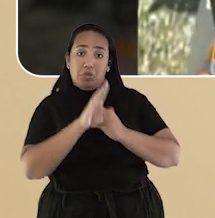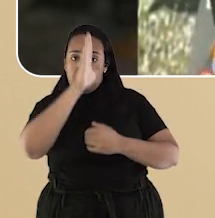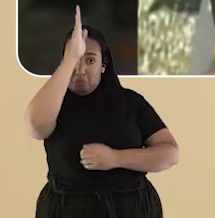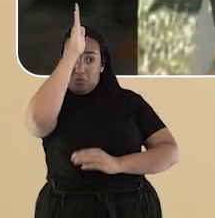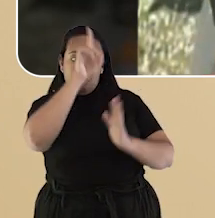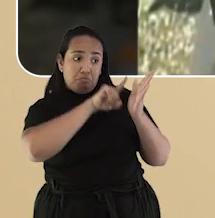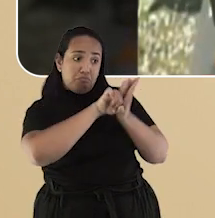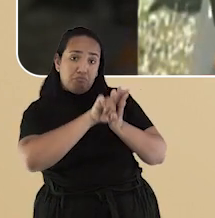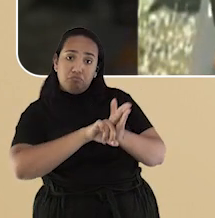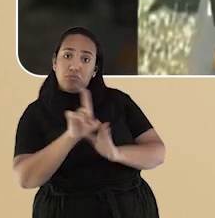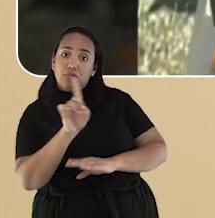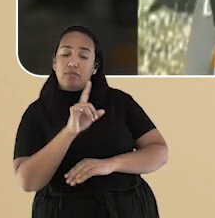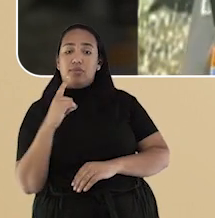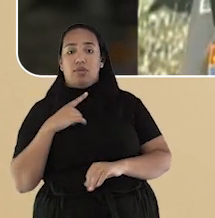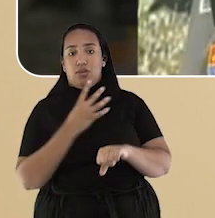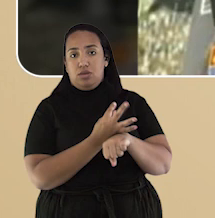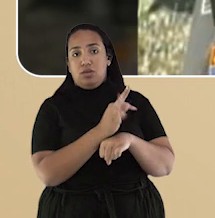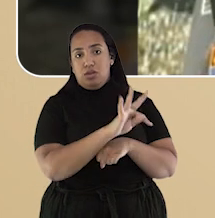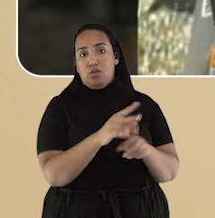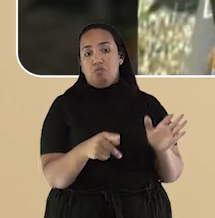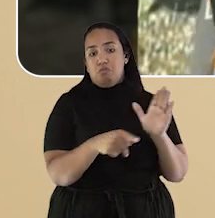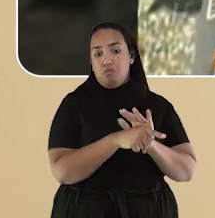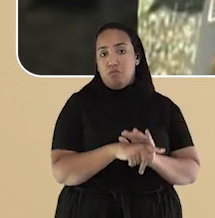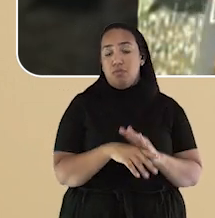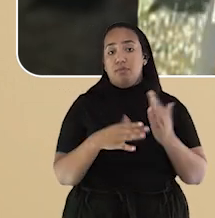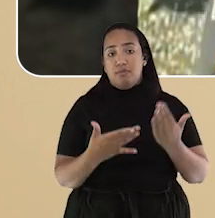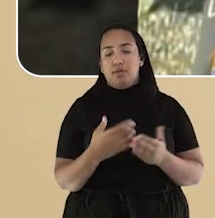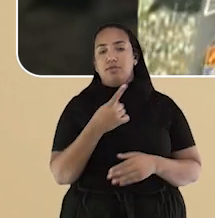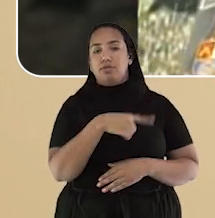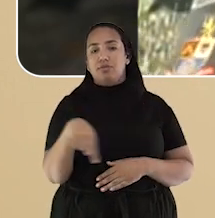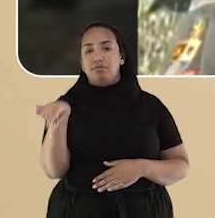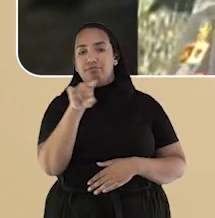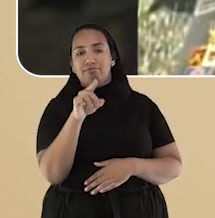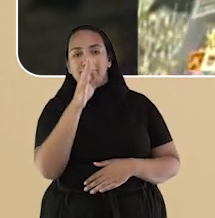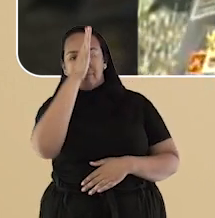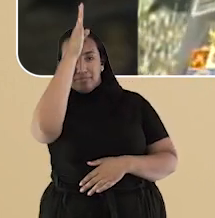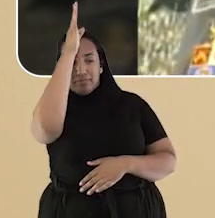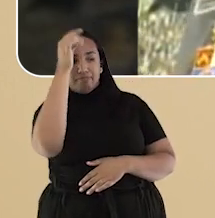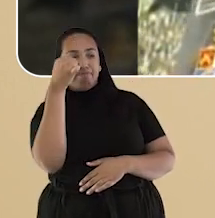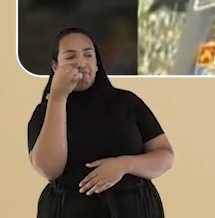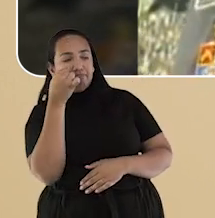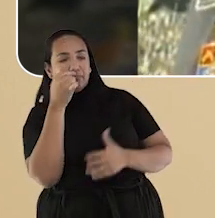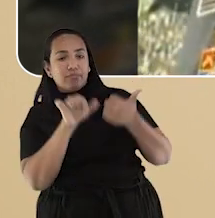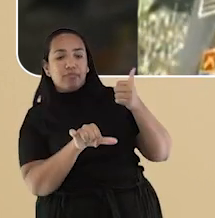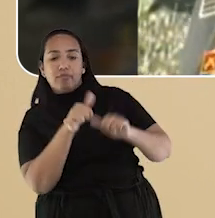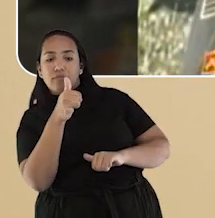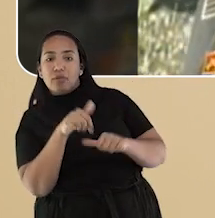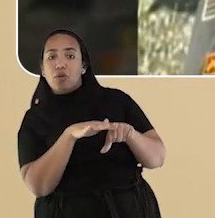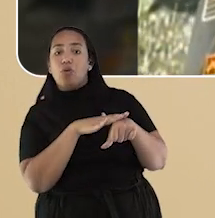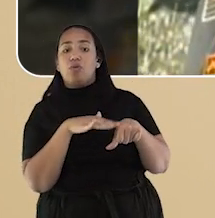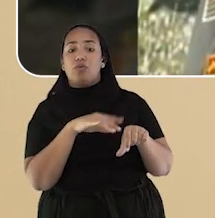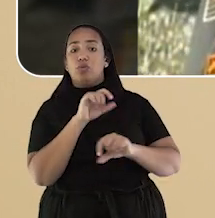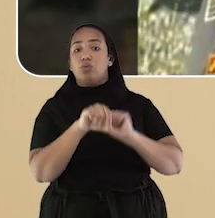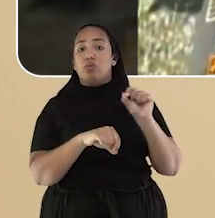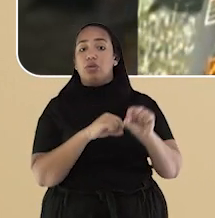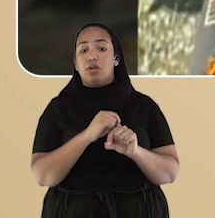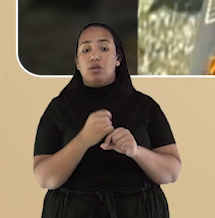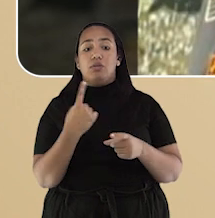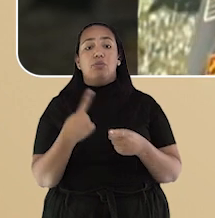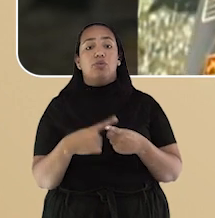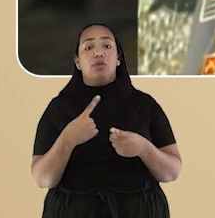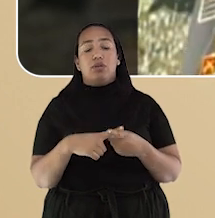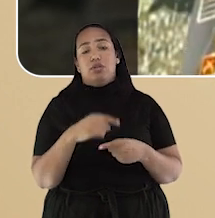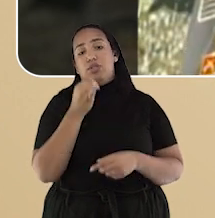ser feita pela Polícia Técnico-Científica, na ocorrência verificamos aí, conversando com peritos também, é muito comum a casa de curto